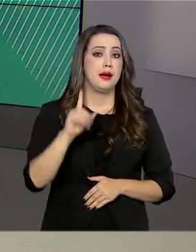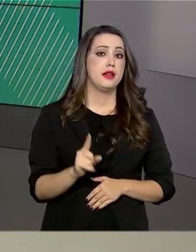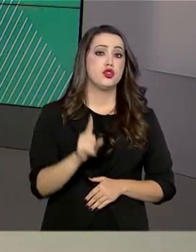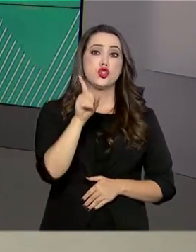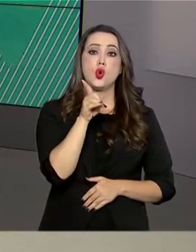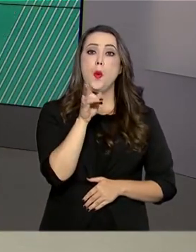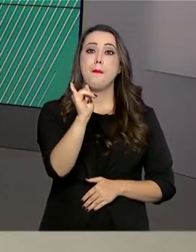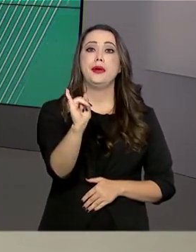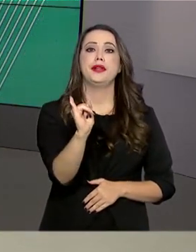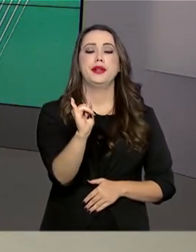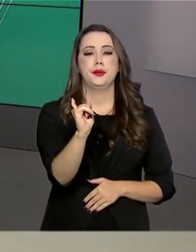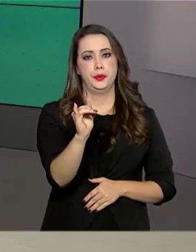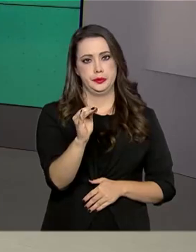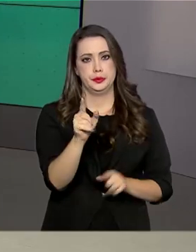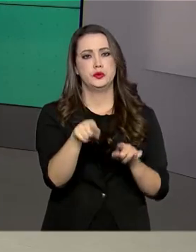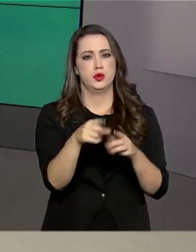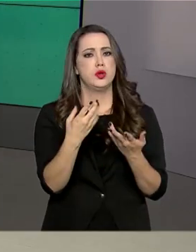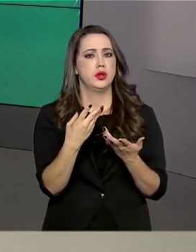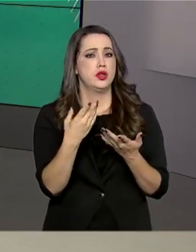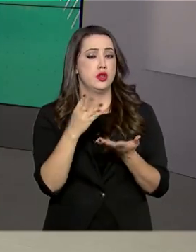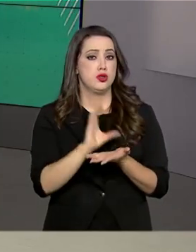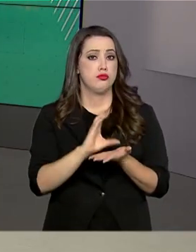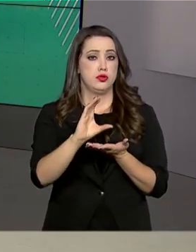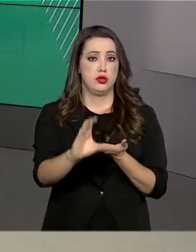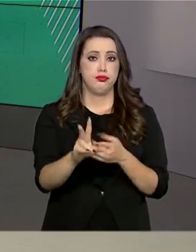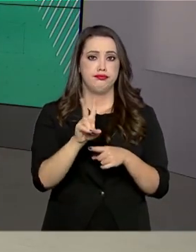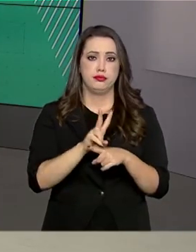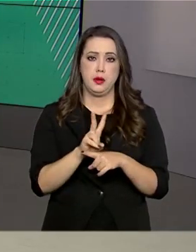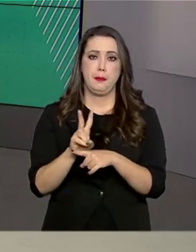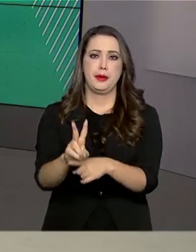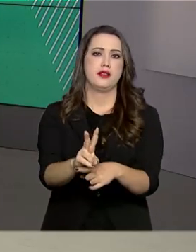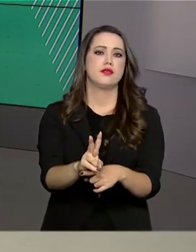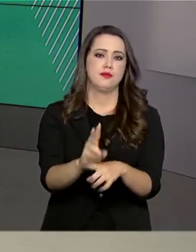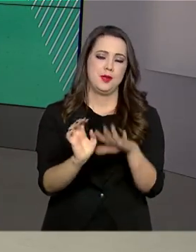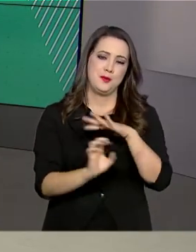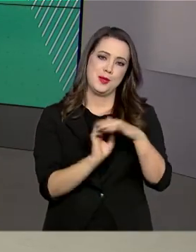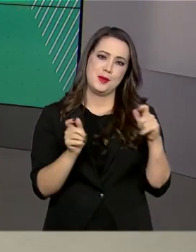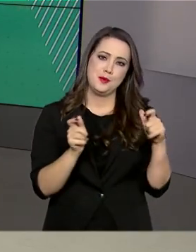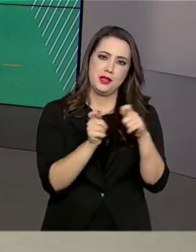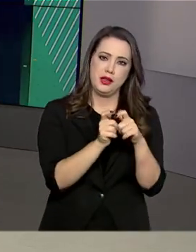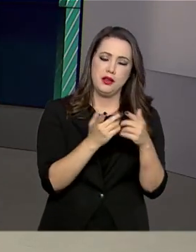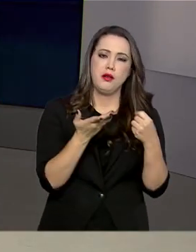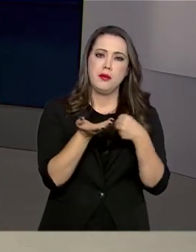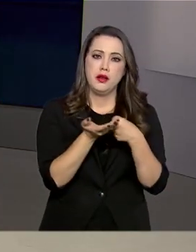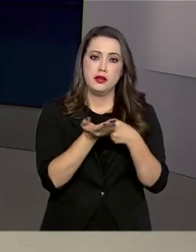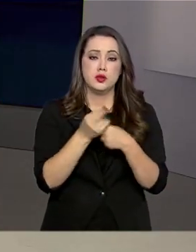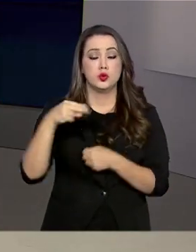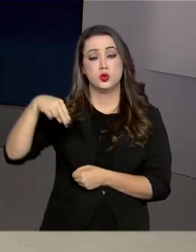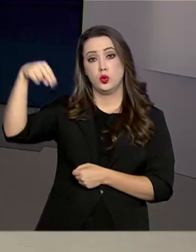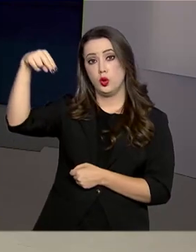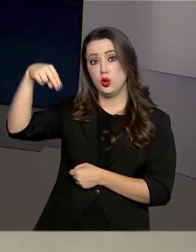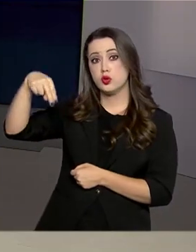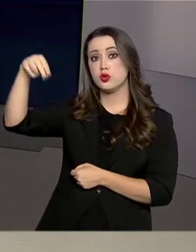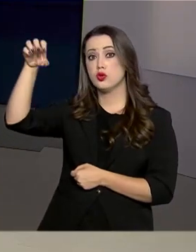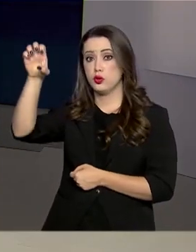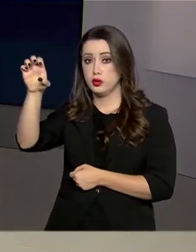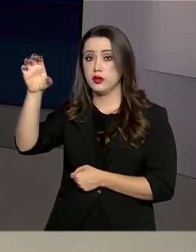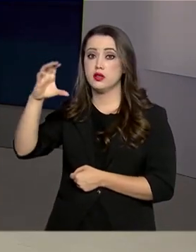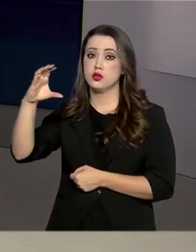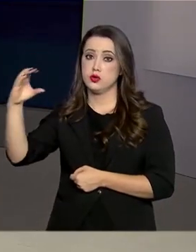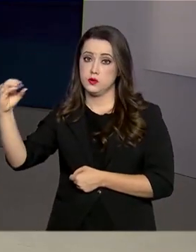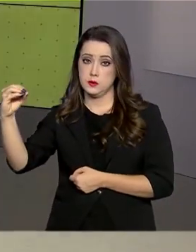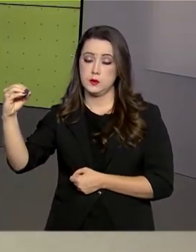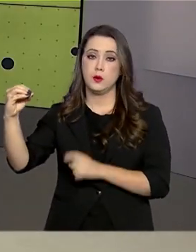,3 bilhão já foram emprestados a pequenos e médios empreendedores das regiões norte, nordeste e centro-oeste.